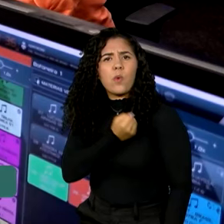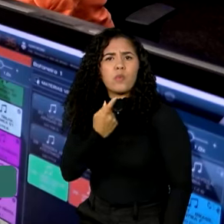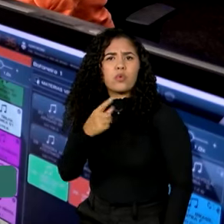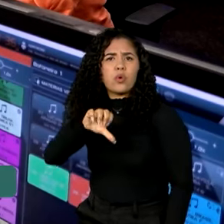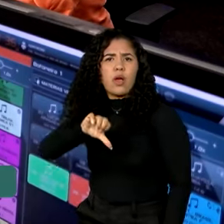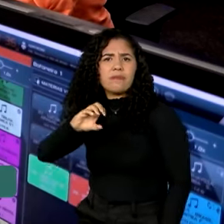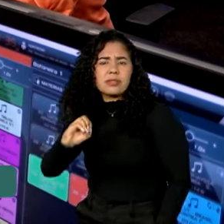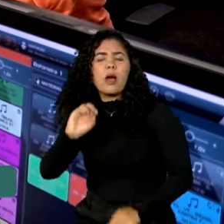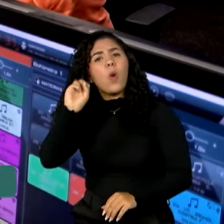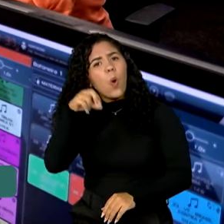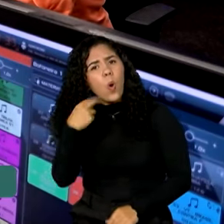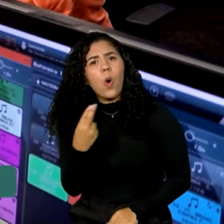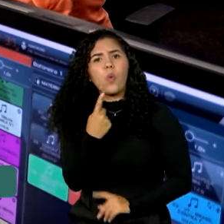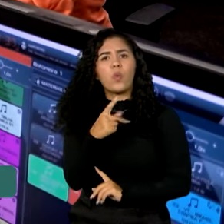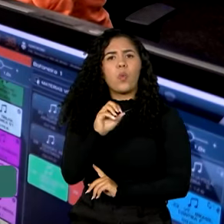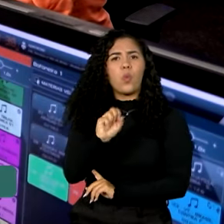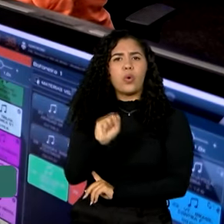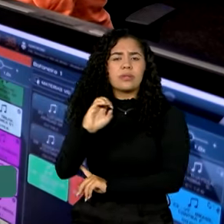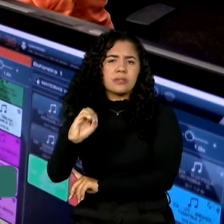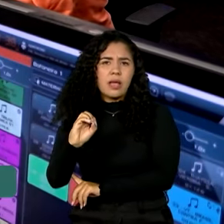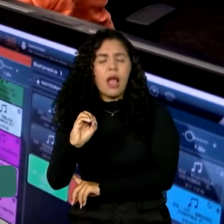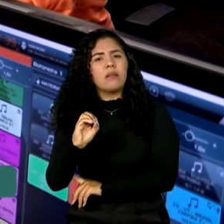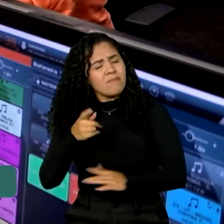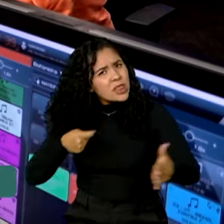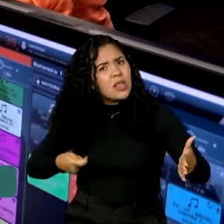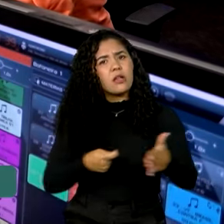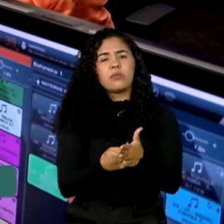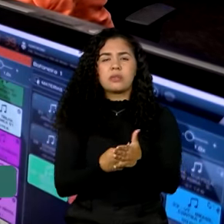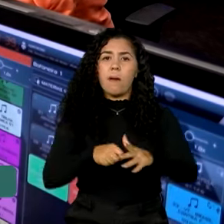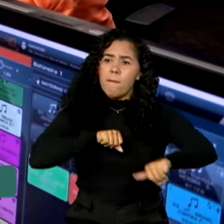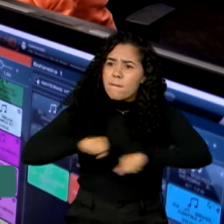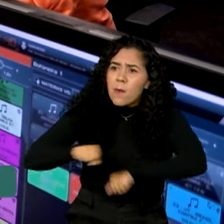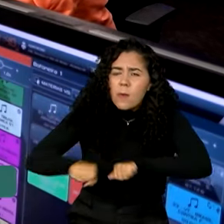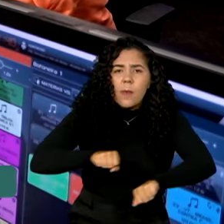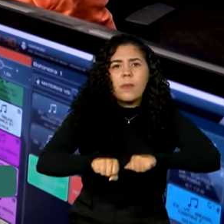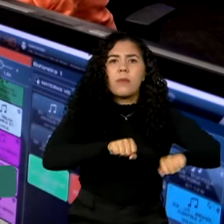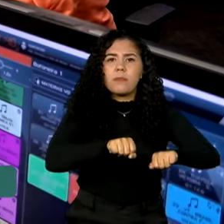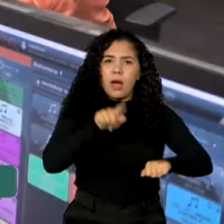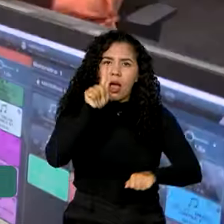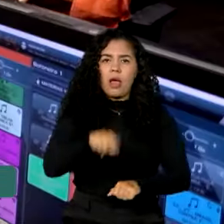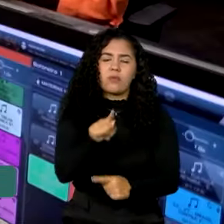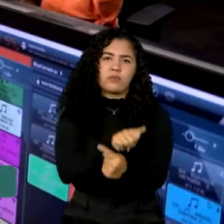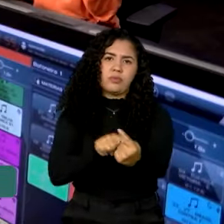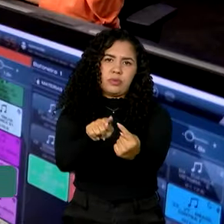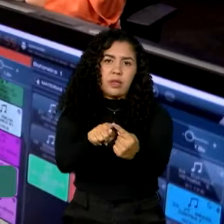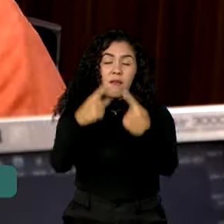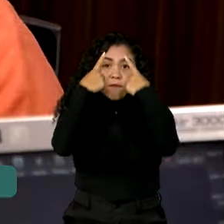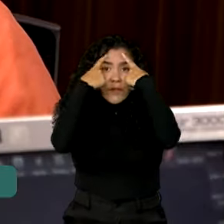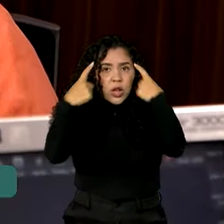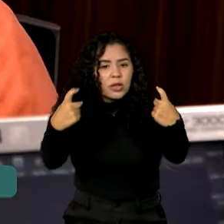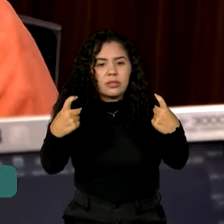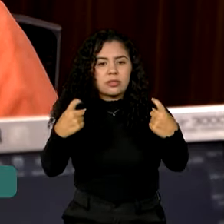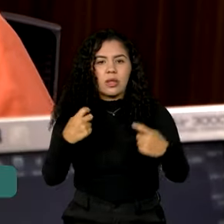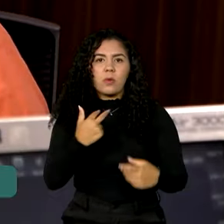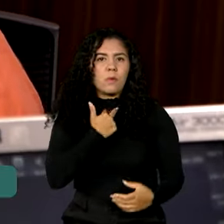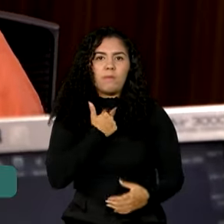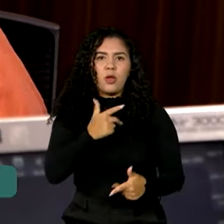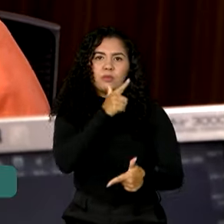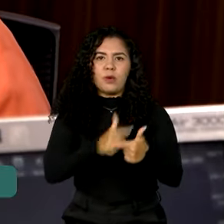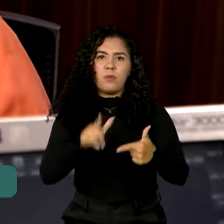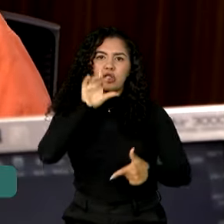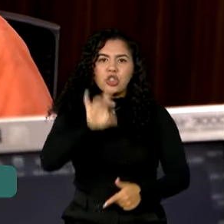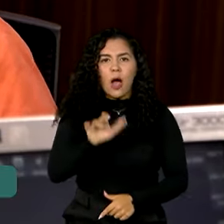o 180, mas faça alguma coisa. Então, a mobilização é com essa perspectiva. A violência não pode ser um problema das mulheres.